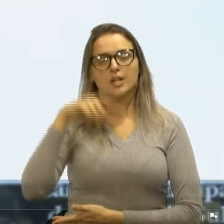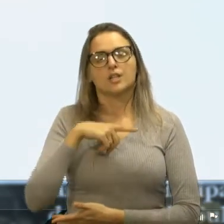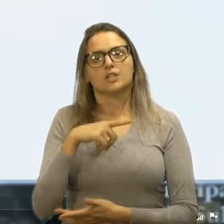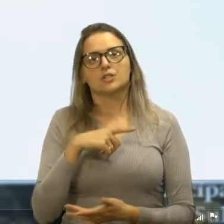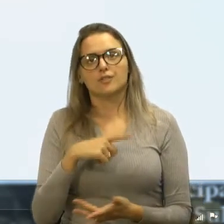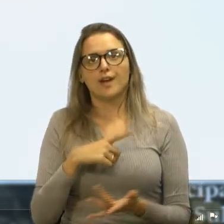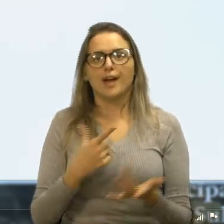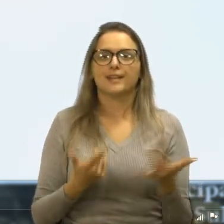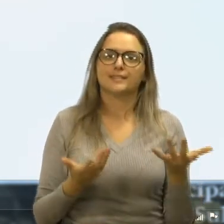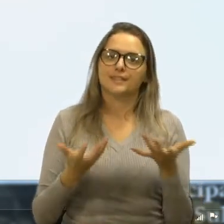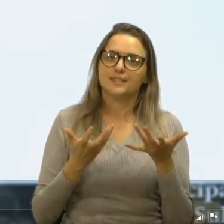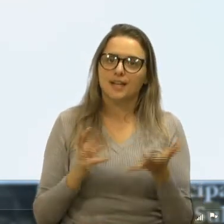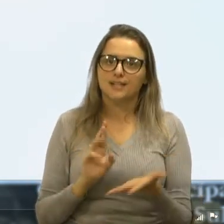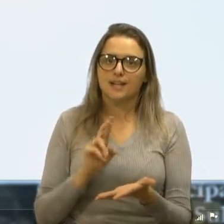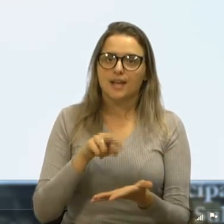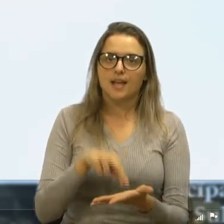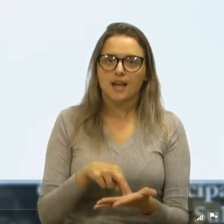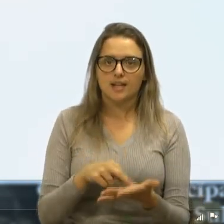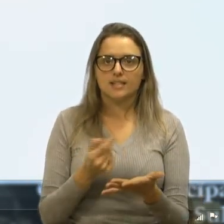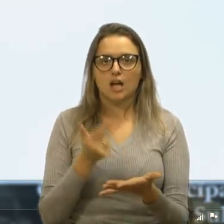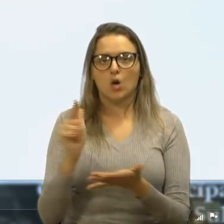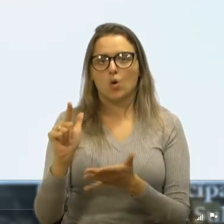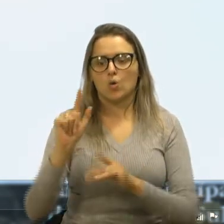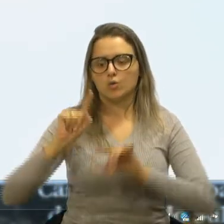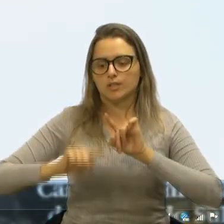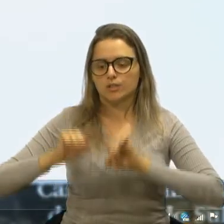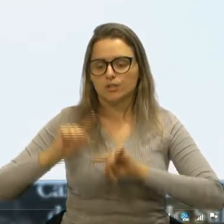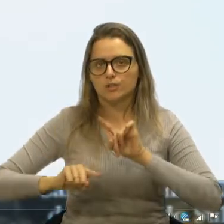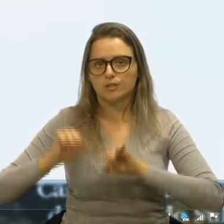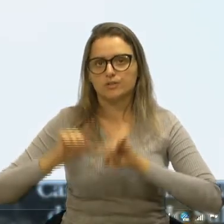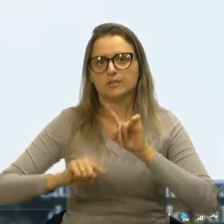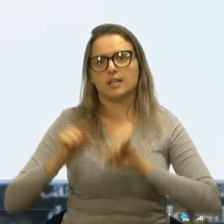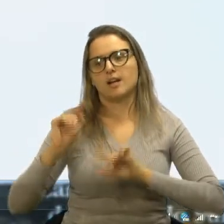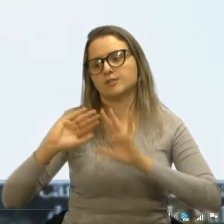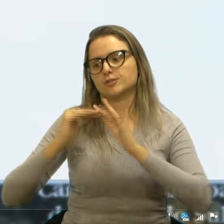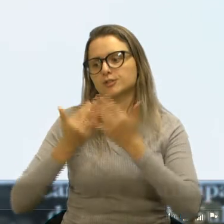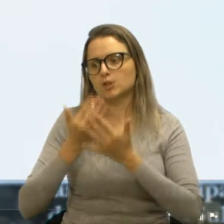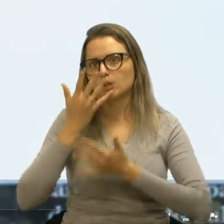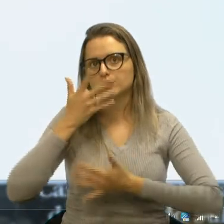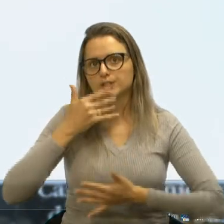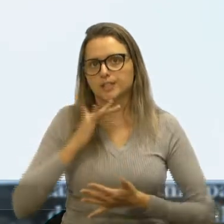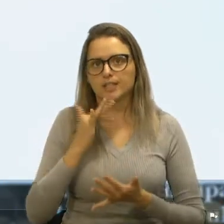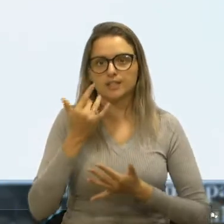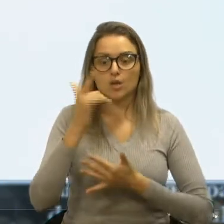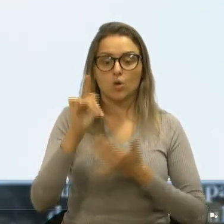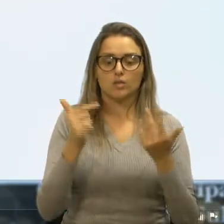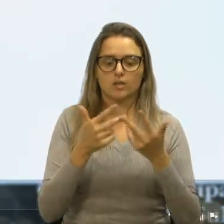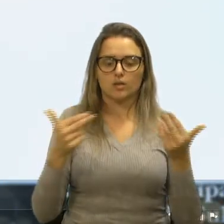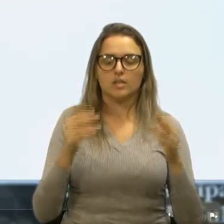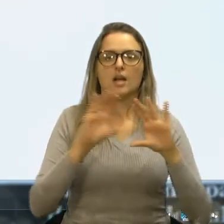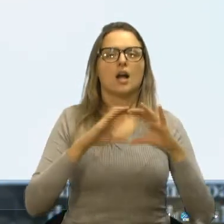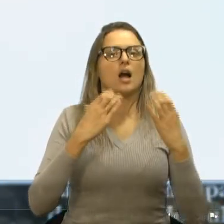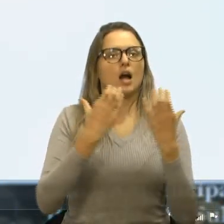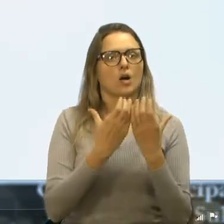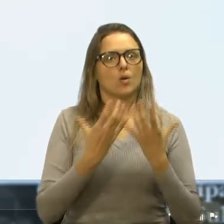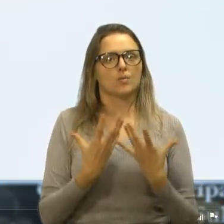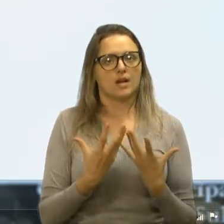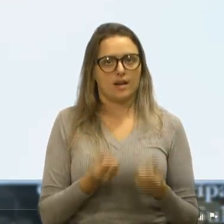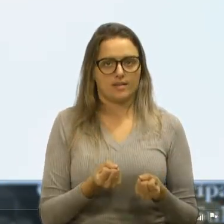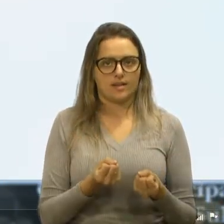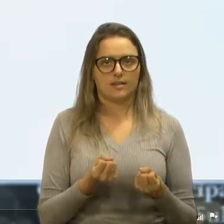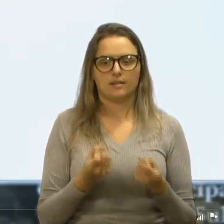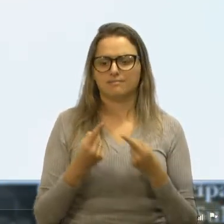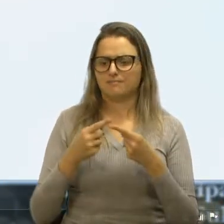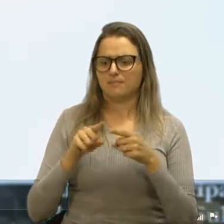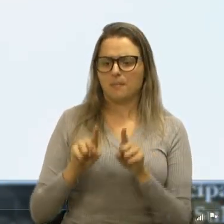intenção de realizar outras atividades, como creche, enfim, outras funções, a comunidade assina aí embaixo. Quando